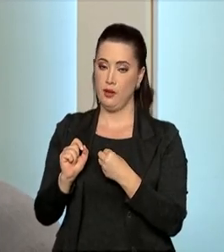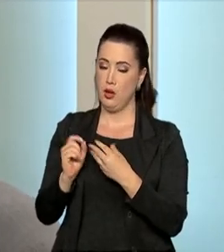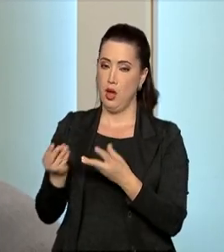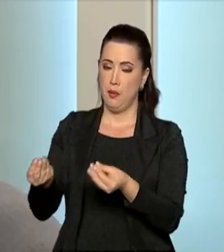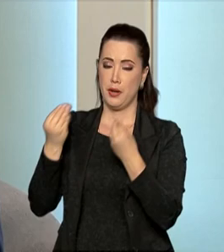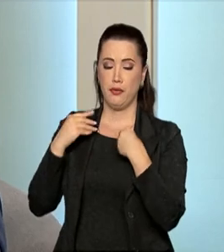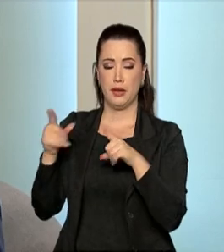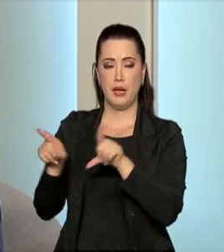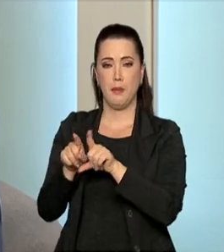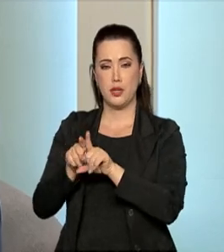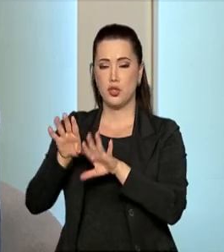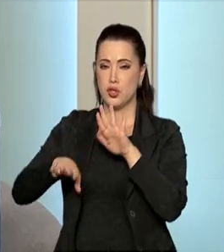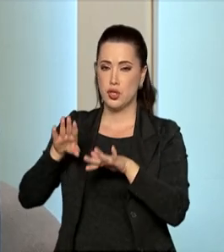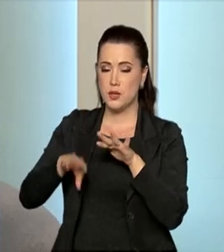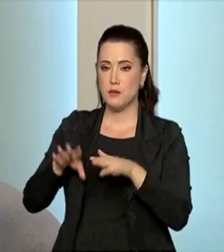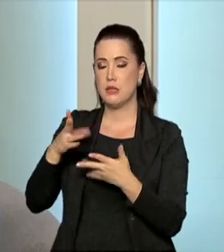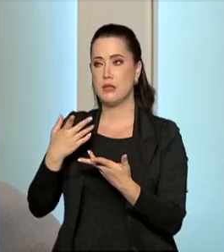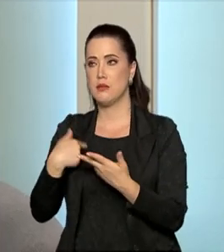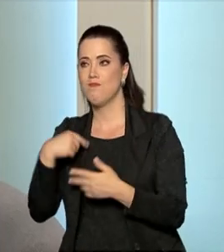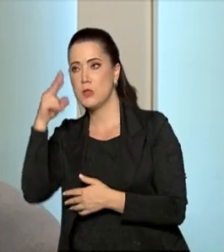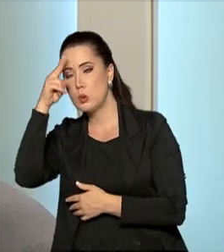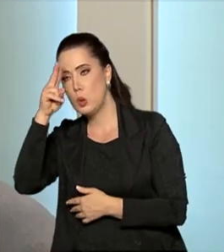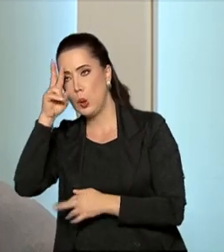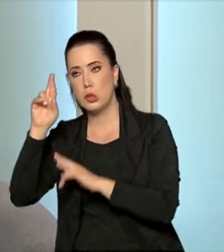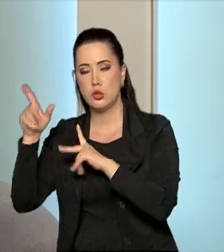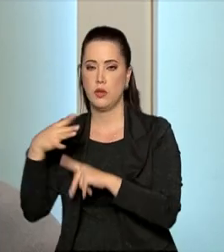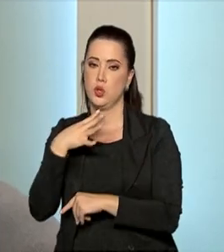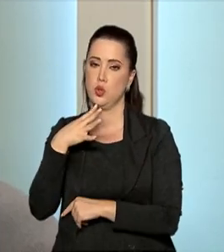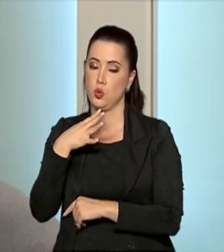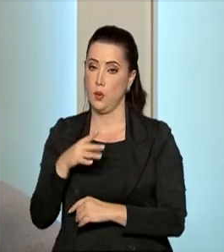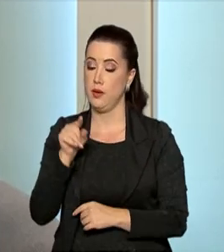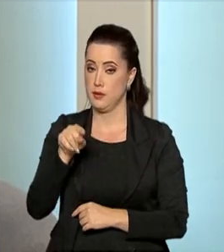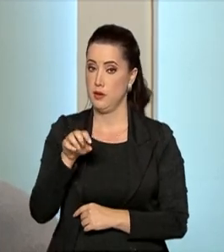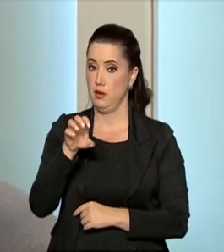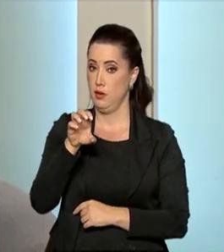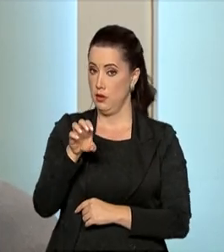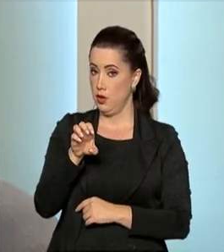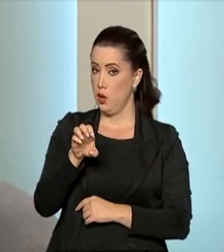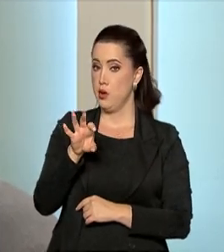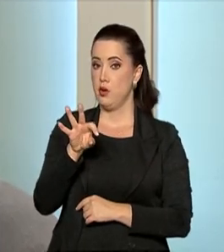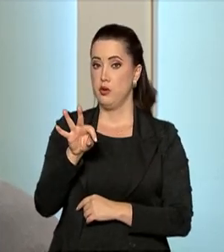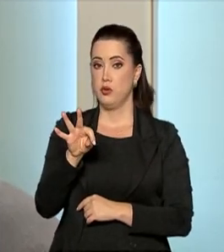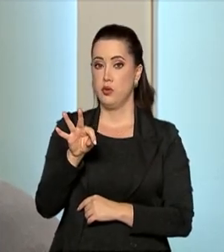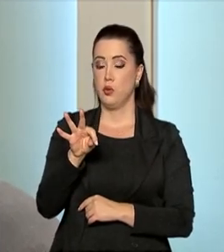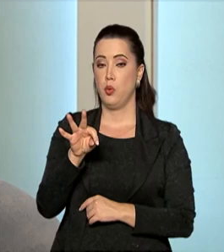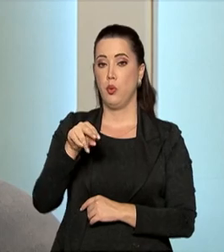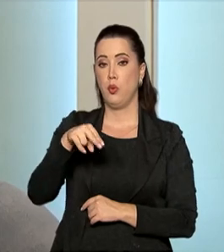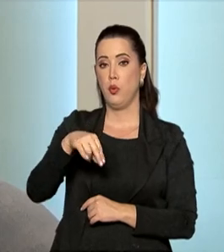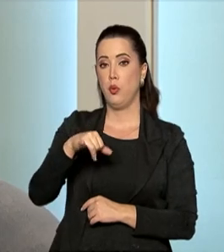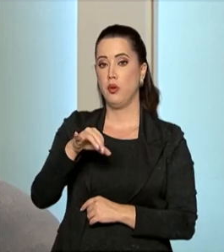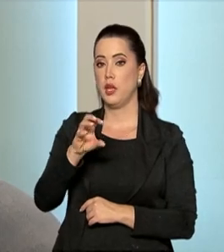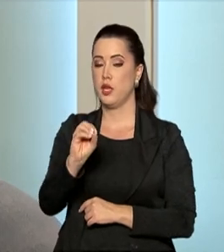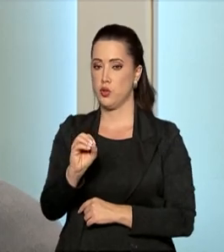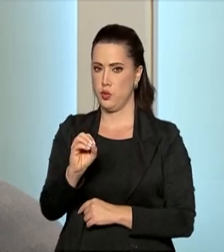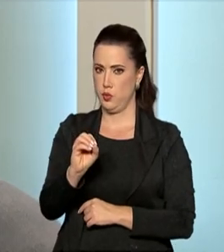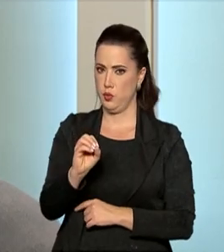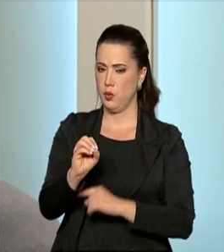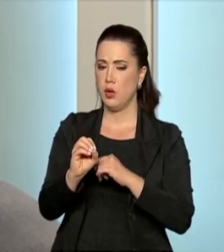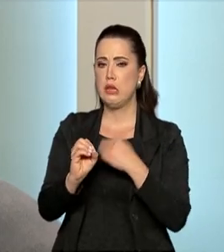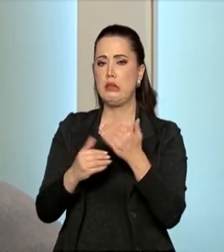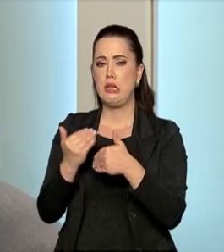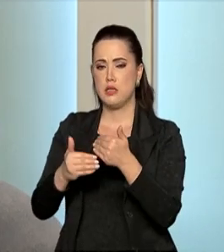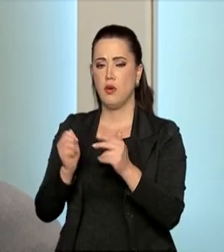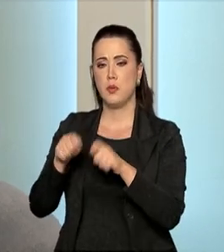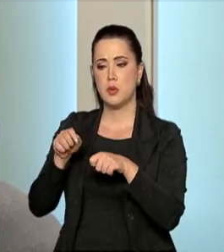lendas que ficam aí. O etno-desenvolvimento permite que os indígenas possam produzir